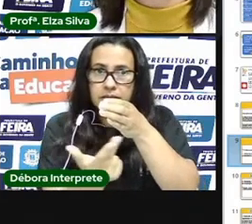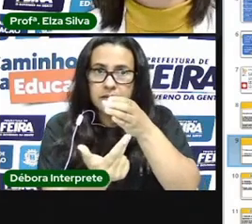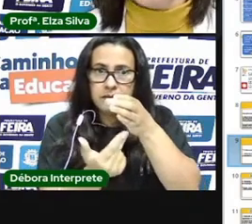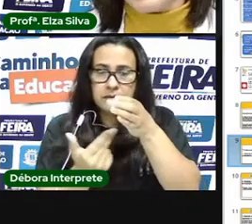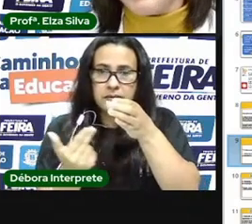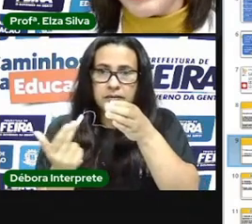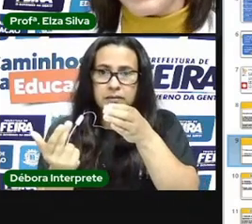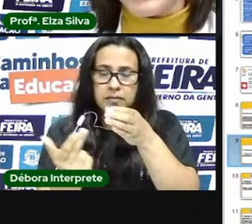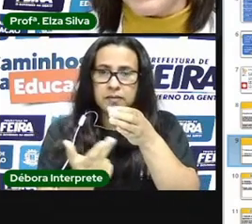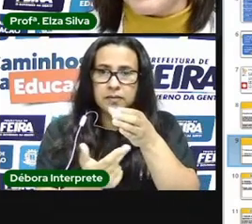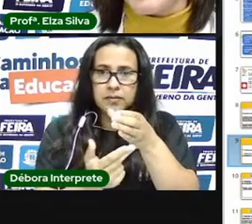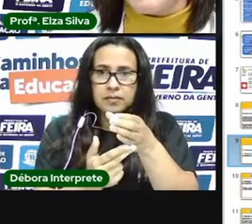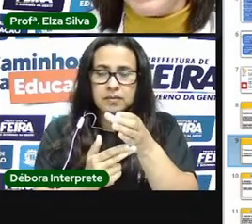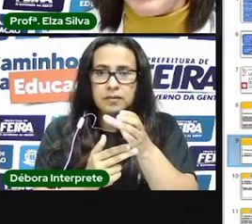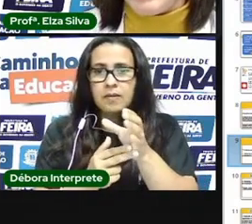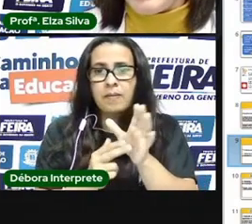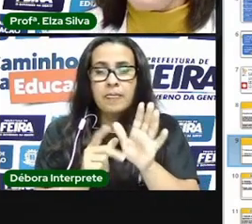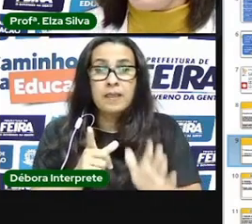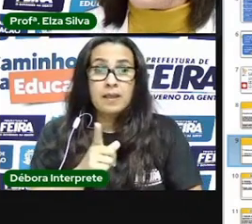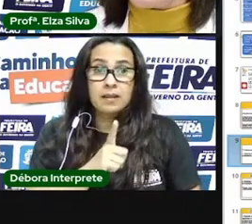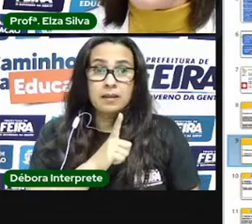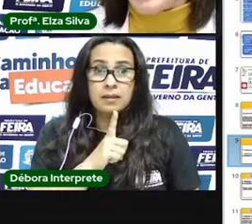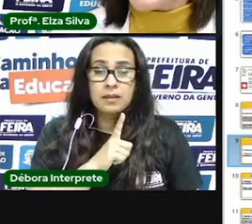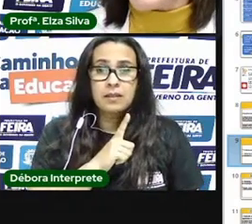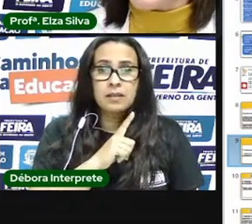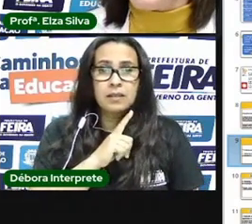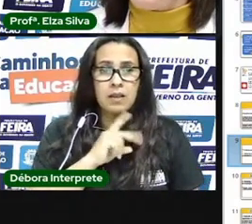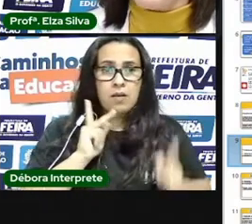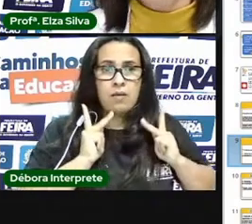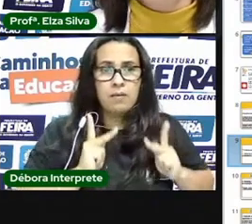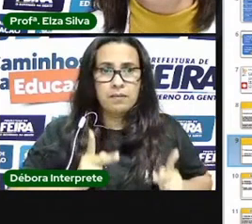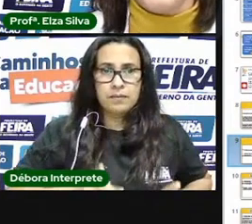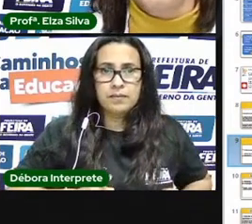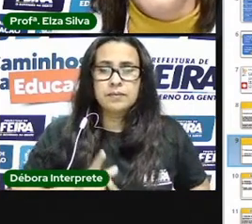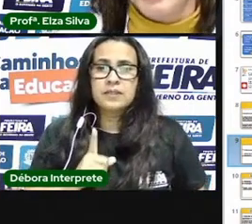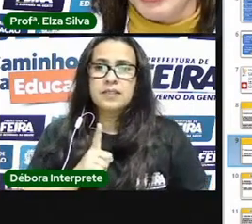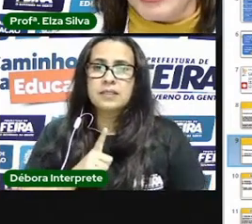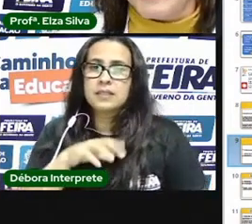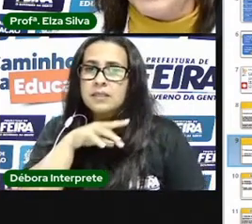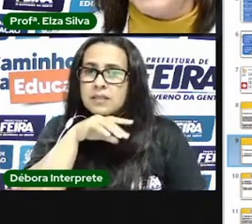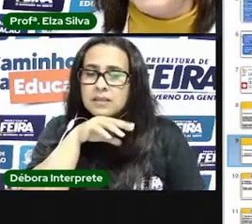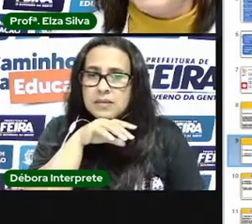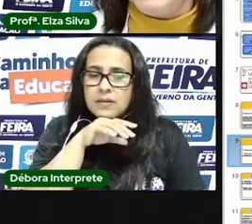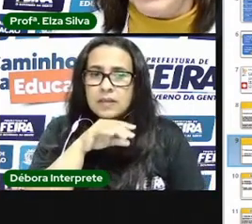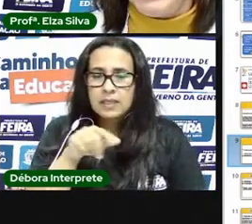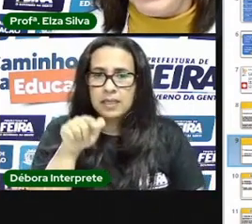figuras animalescas. ele foi um vaso feito de argila